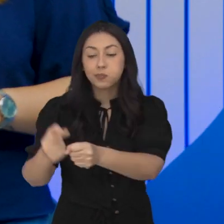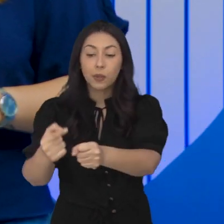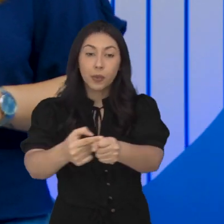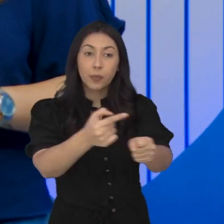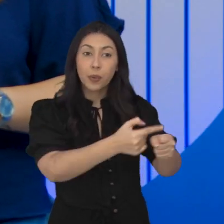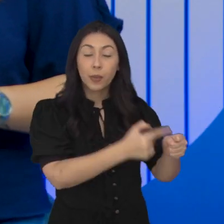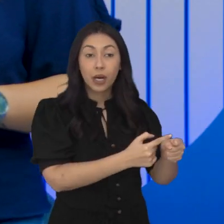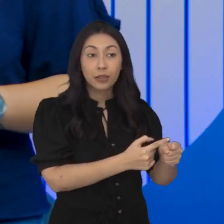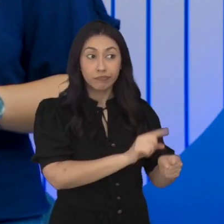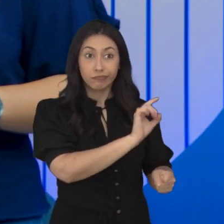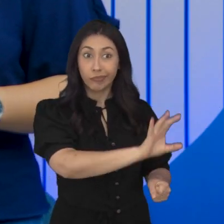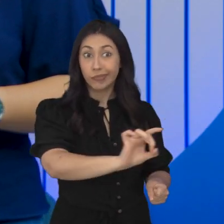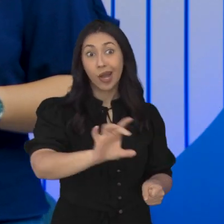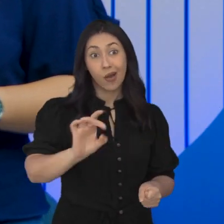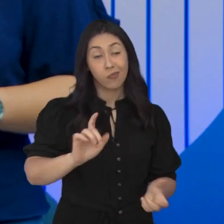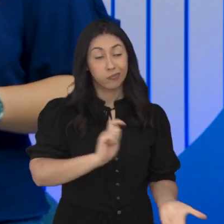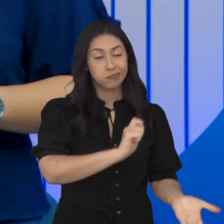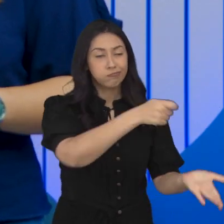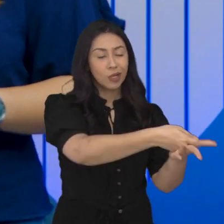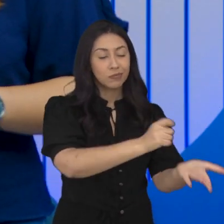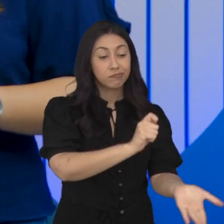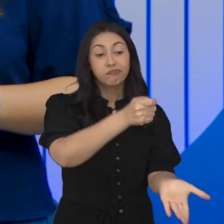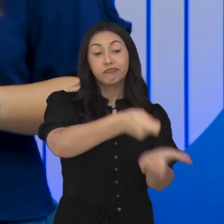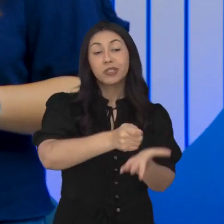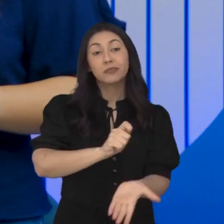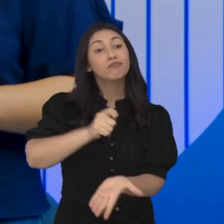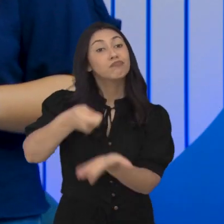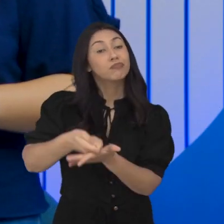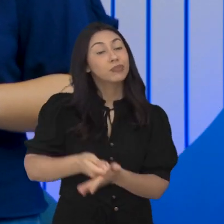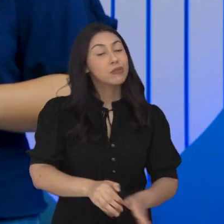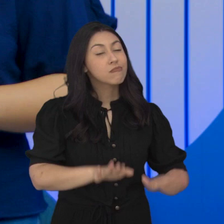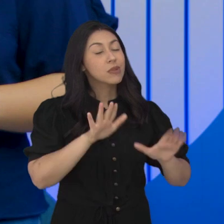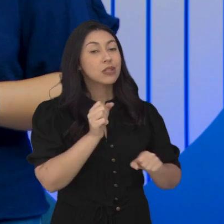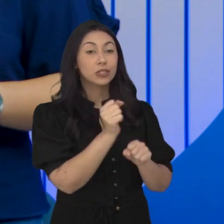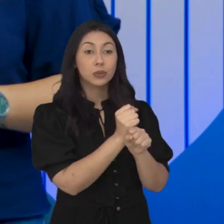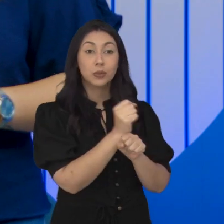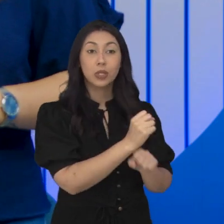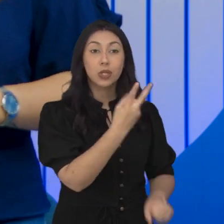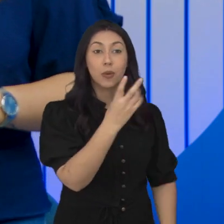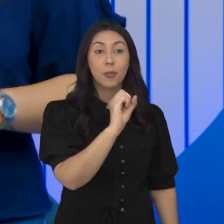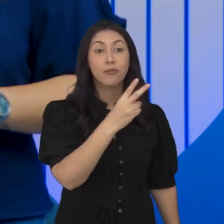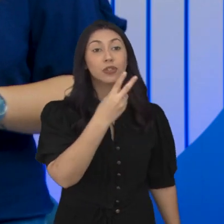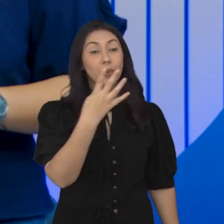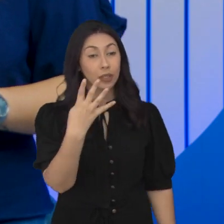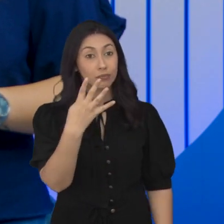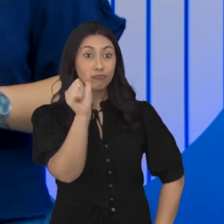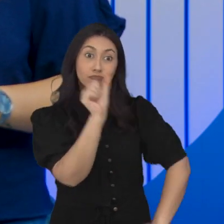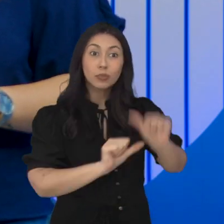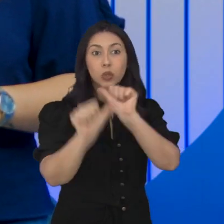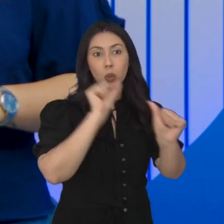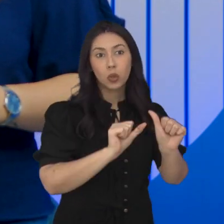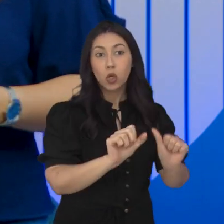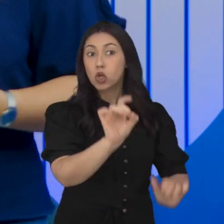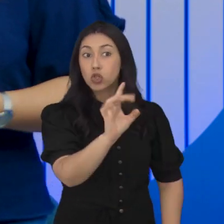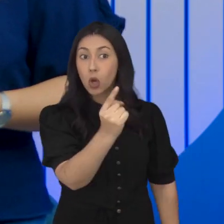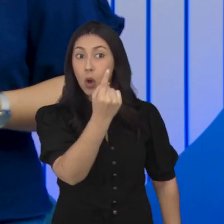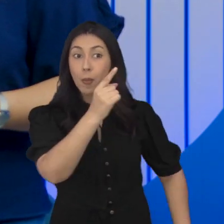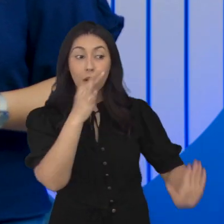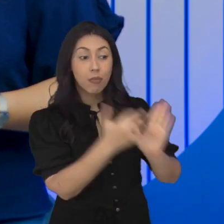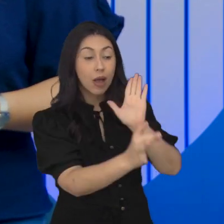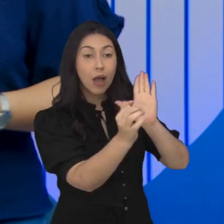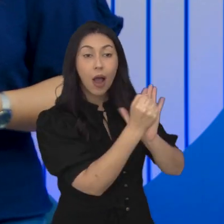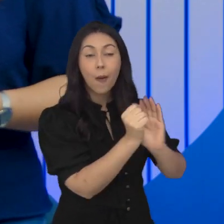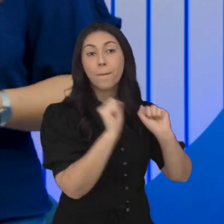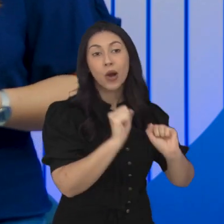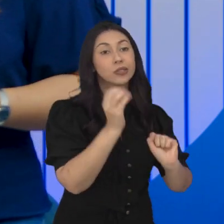diferentes, paga uma taxa para cada uma. Mas isso mudou em 2024. Com uma única inscrição, é possível concorrer